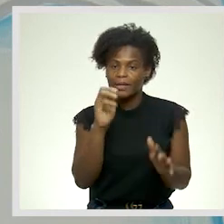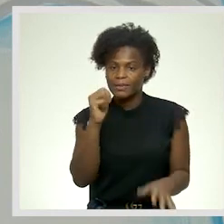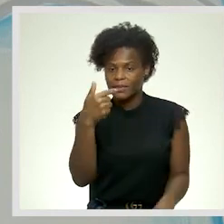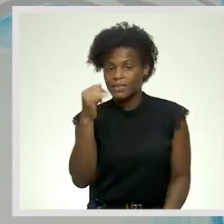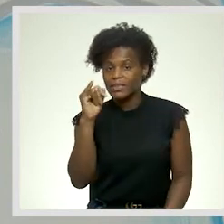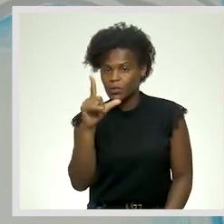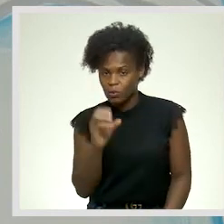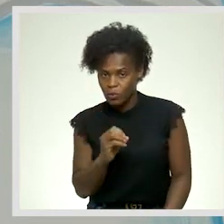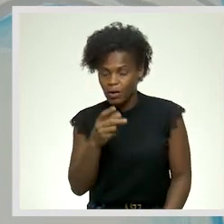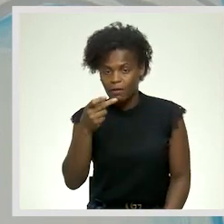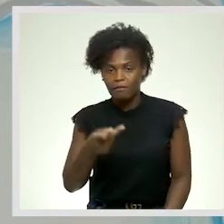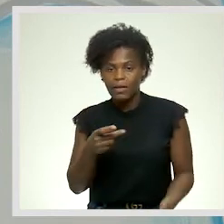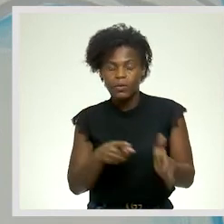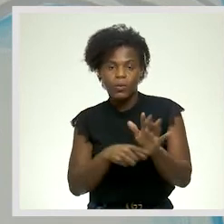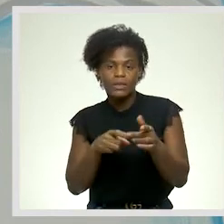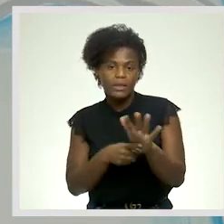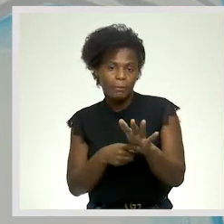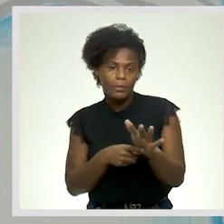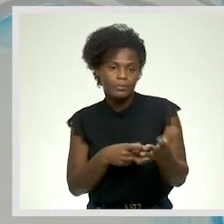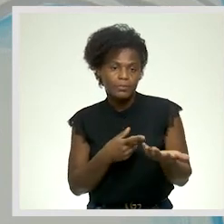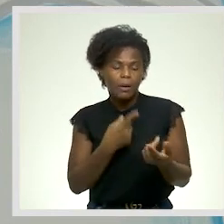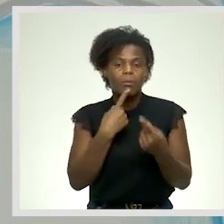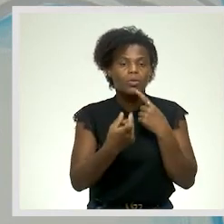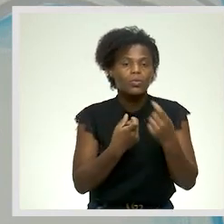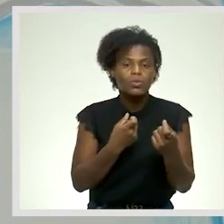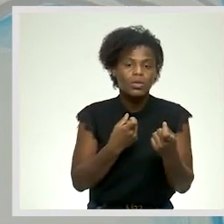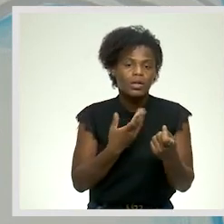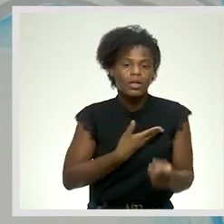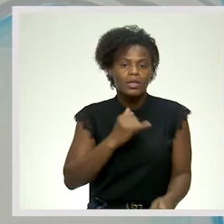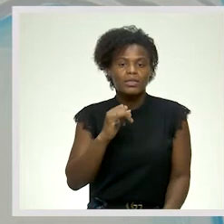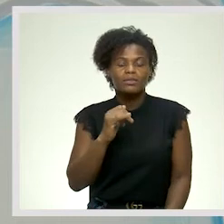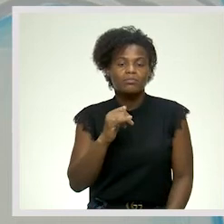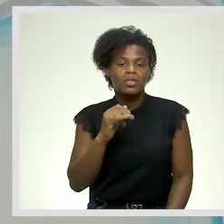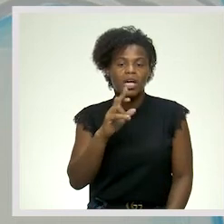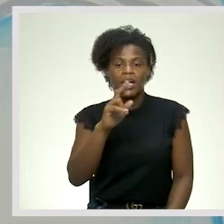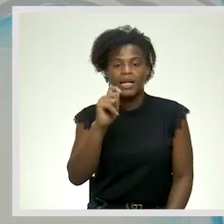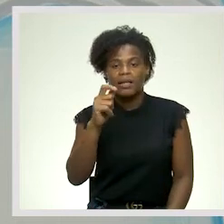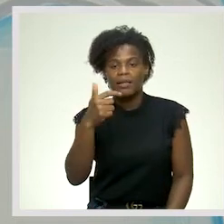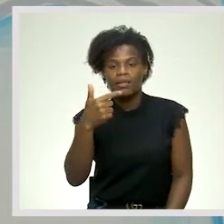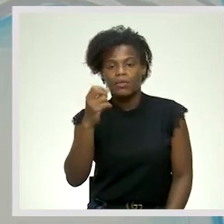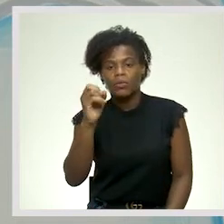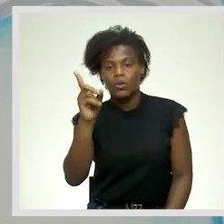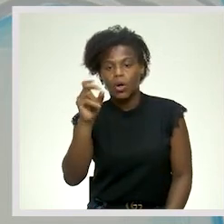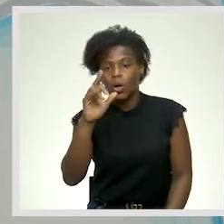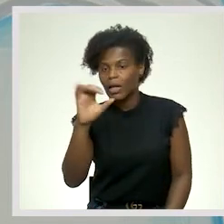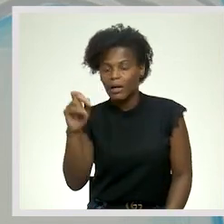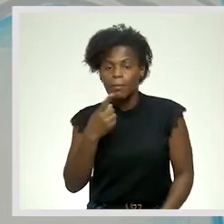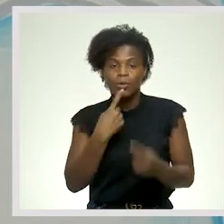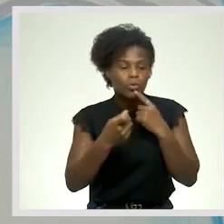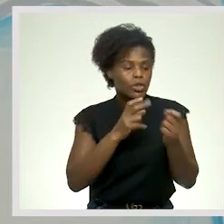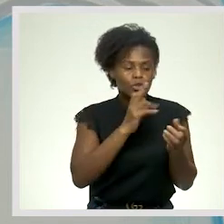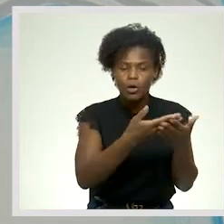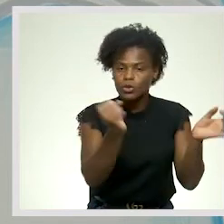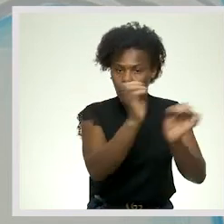Como uma pergunta de retórica. Não necessita de ser respondida.